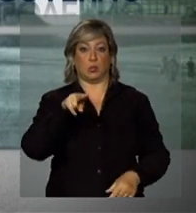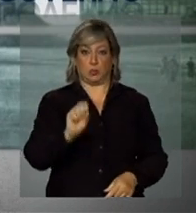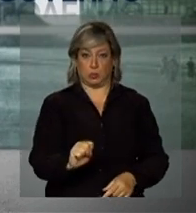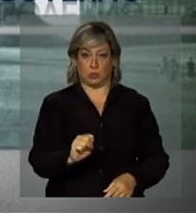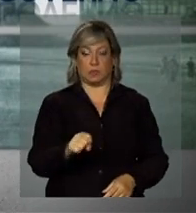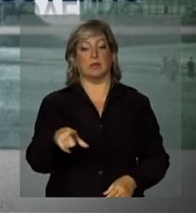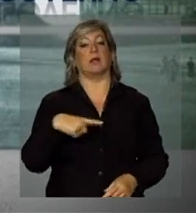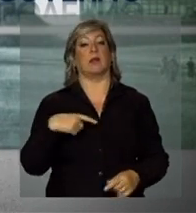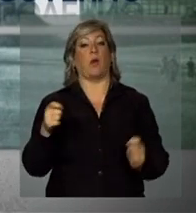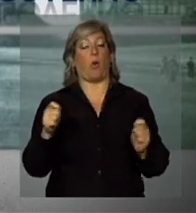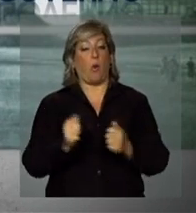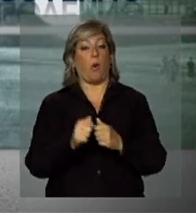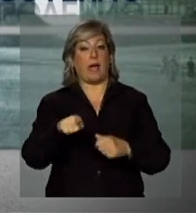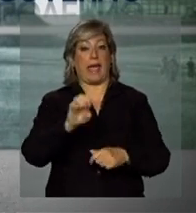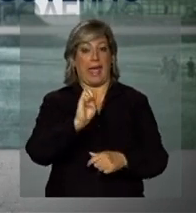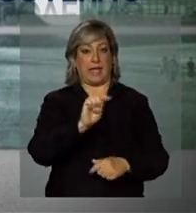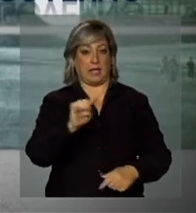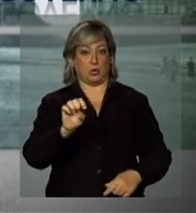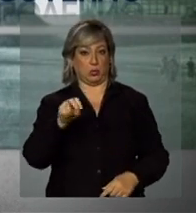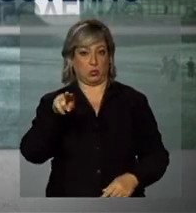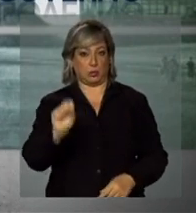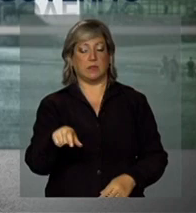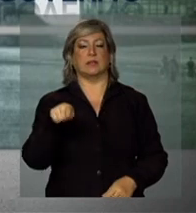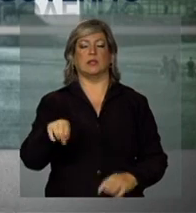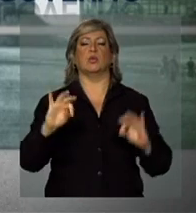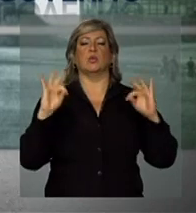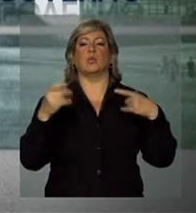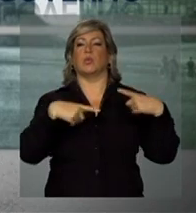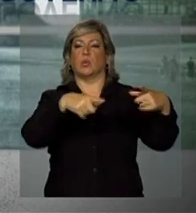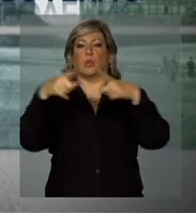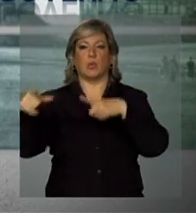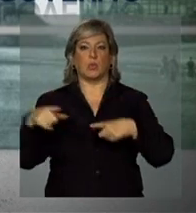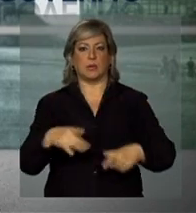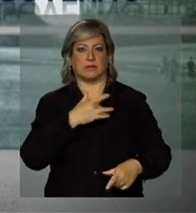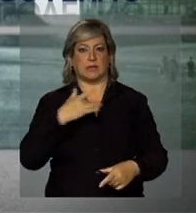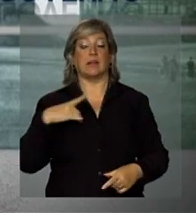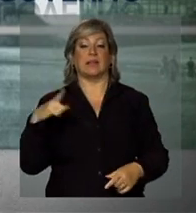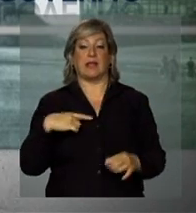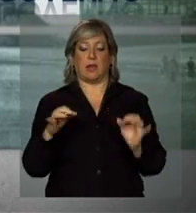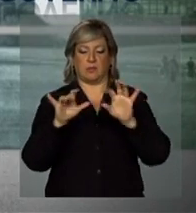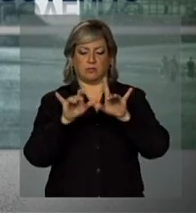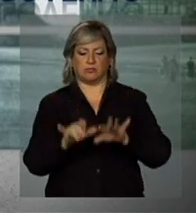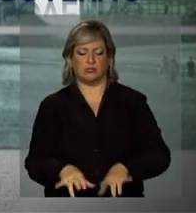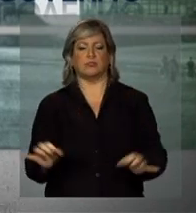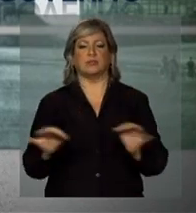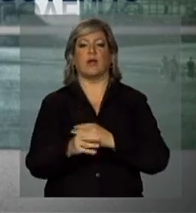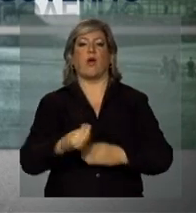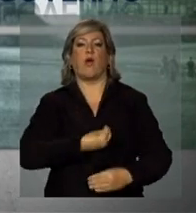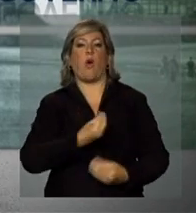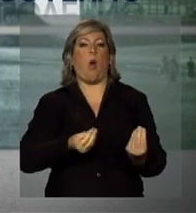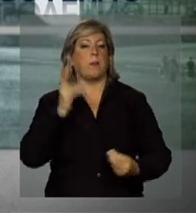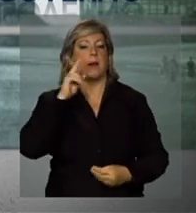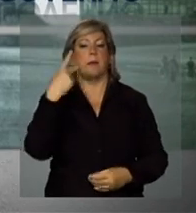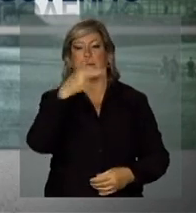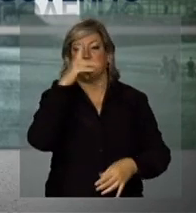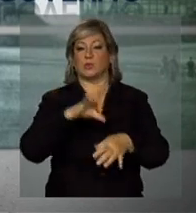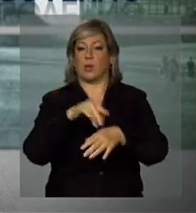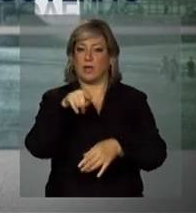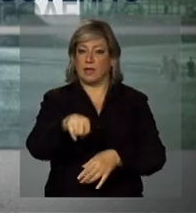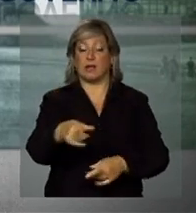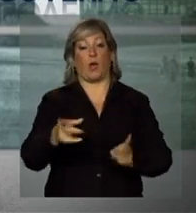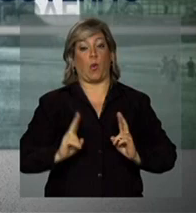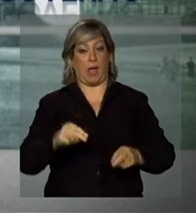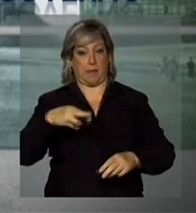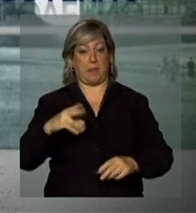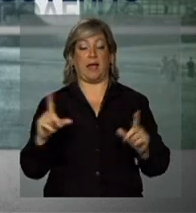Saúde. E por meio do ESUS, as unidades básicas de saúde terão prontuários eletrônicos com os dados dos pacientes.